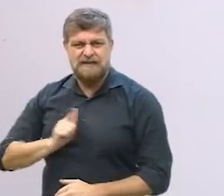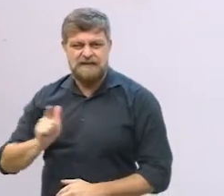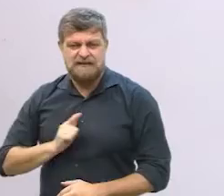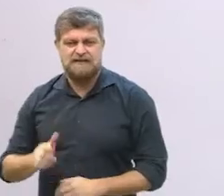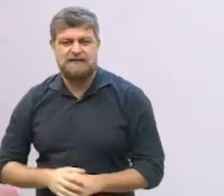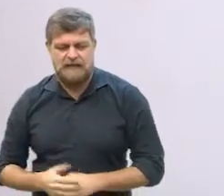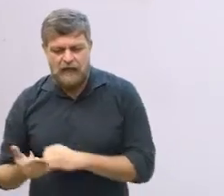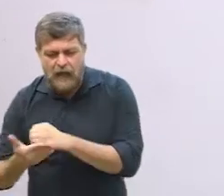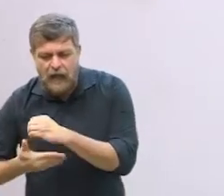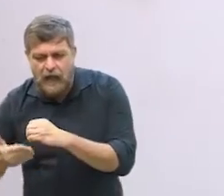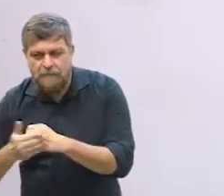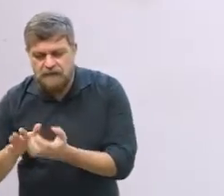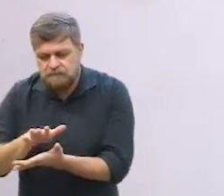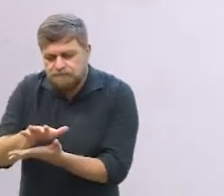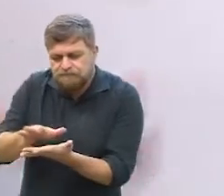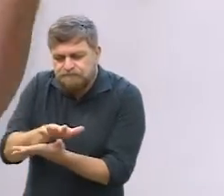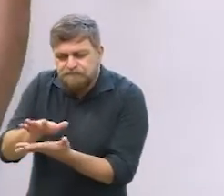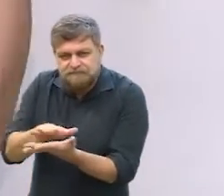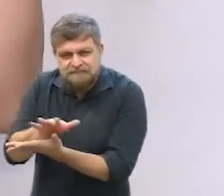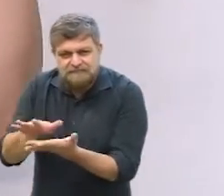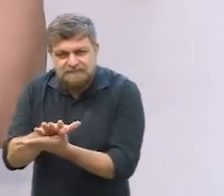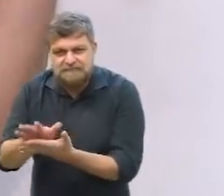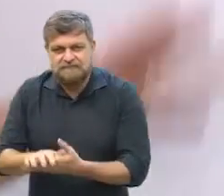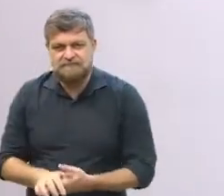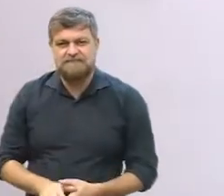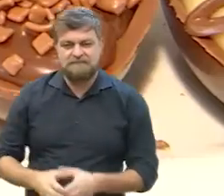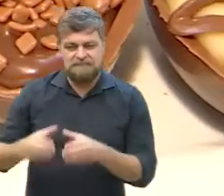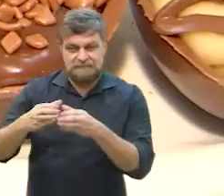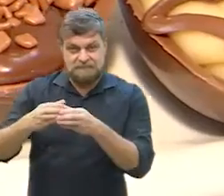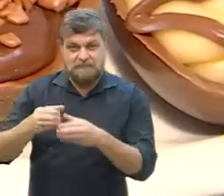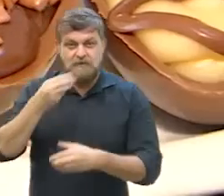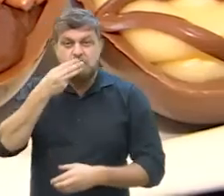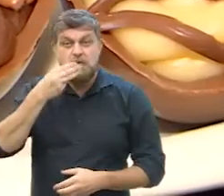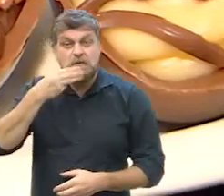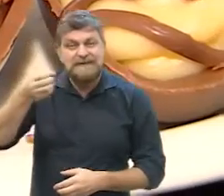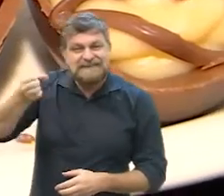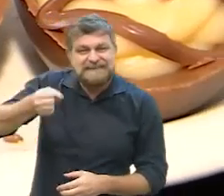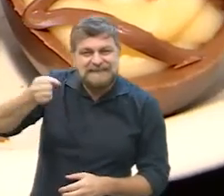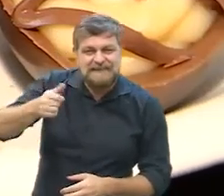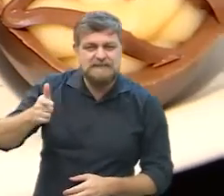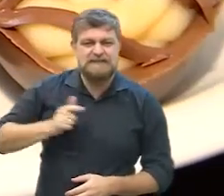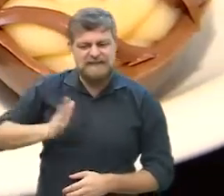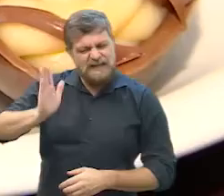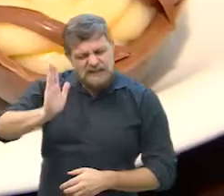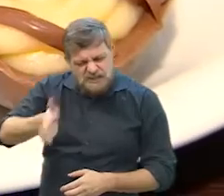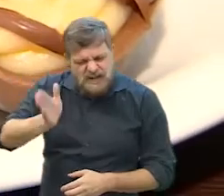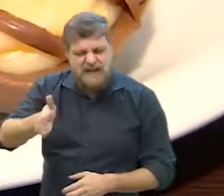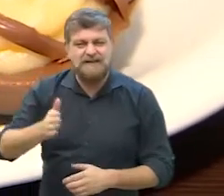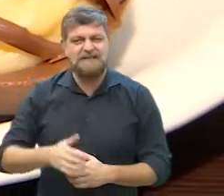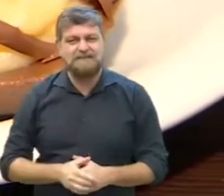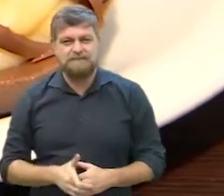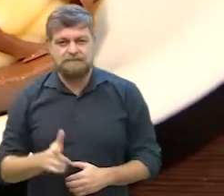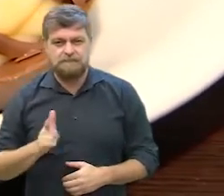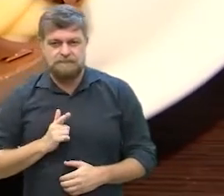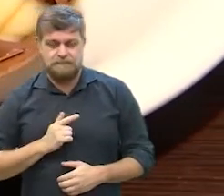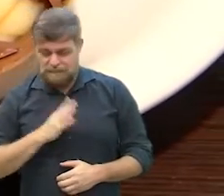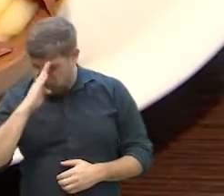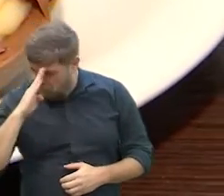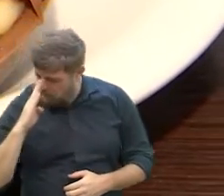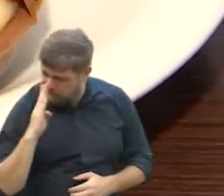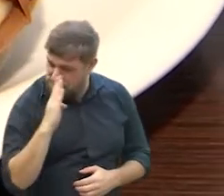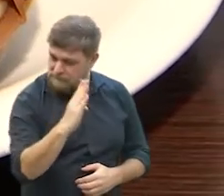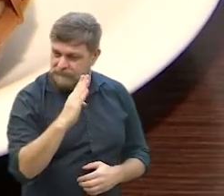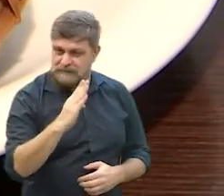do brigadeiro doce de leite às vezes já tem até um pote lá na geladeira e falando é claro do ingrediente